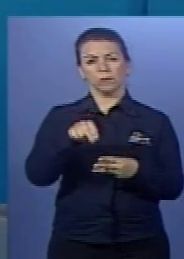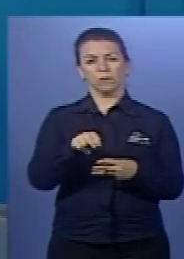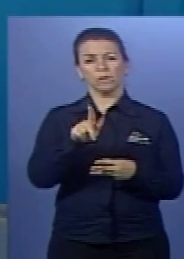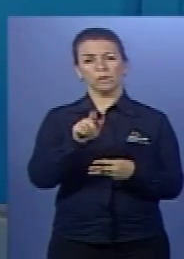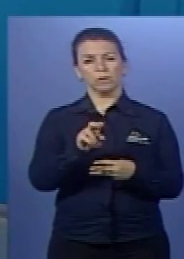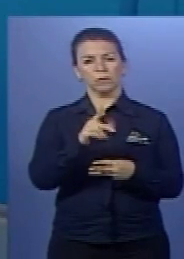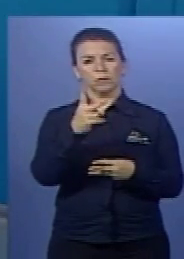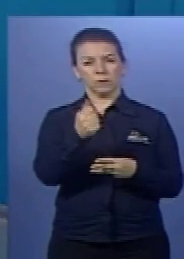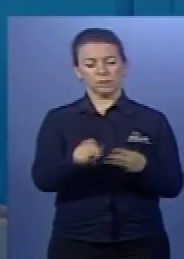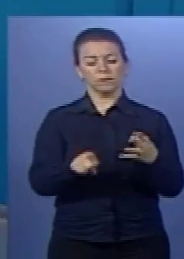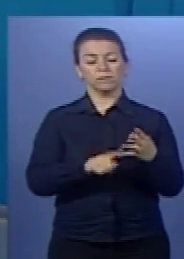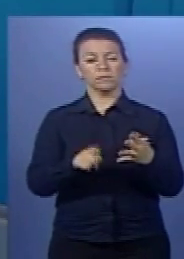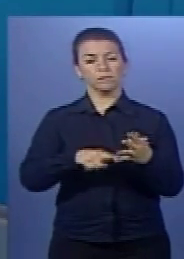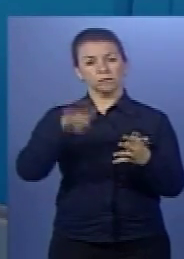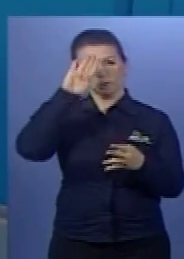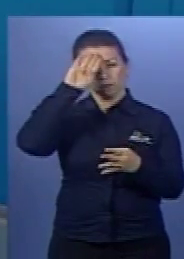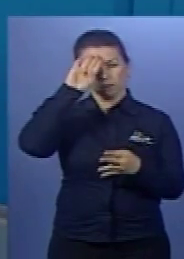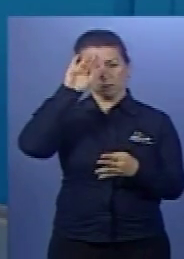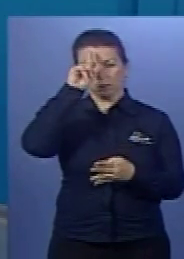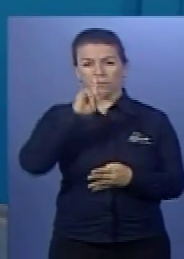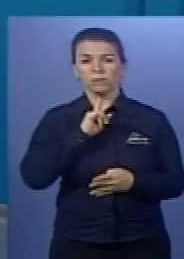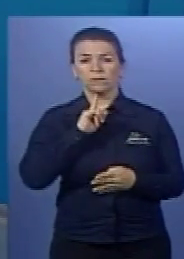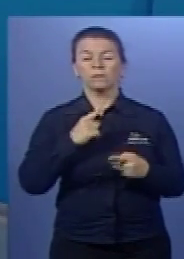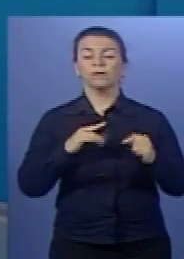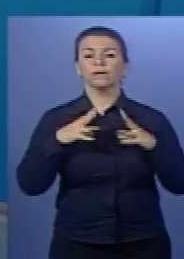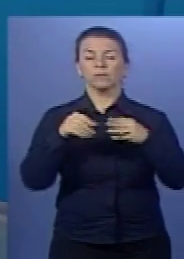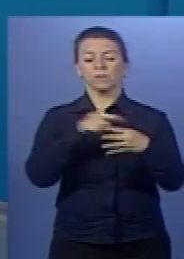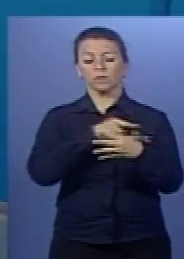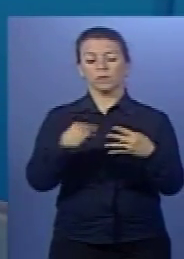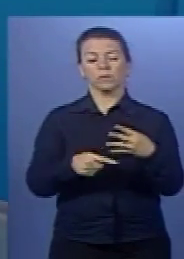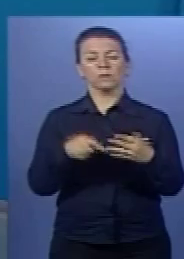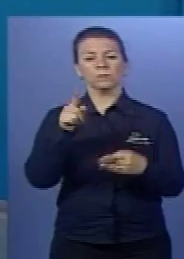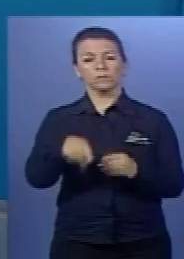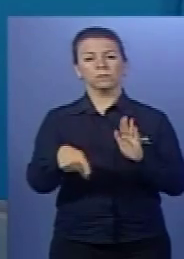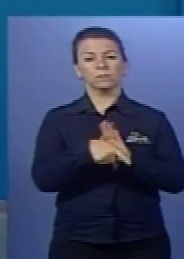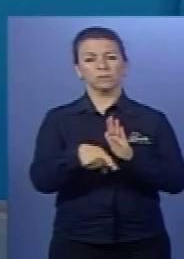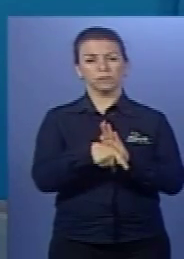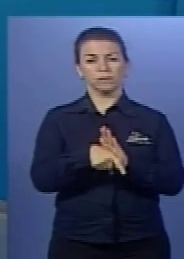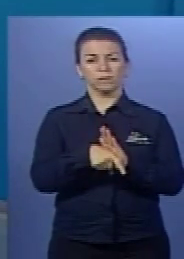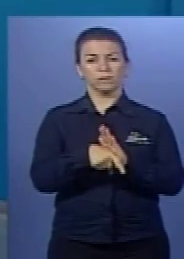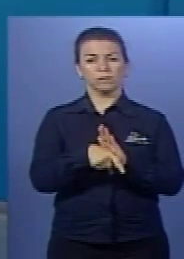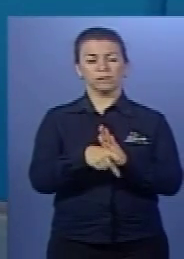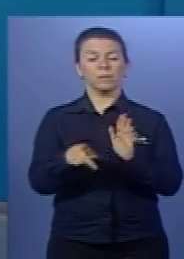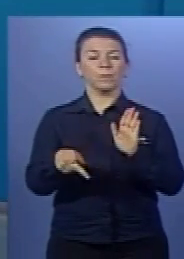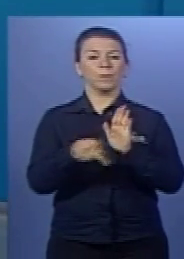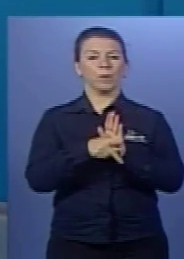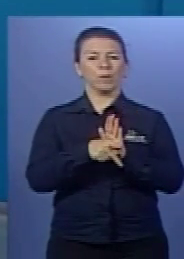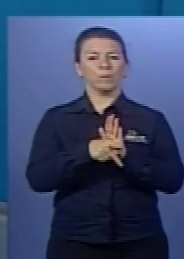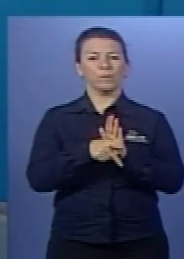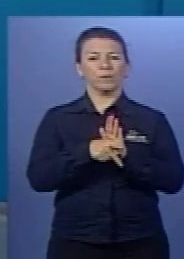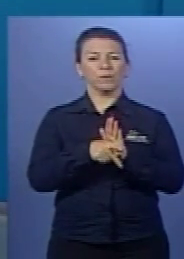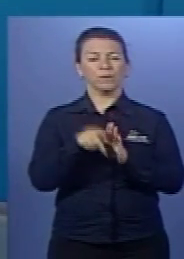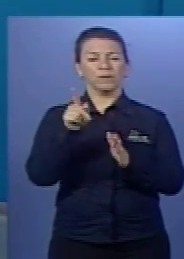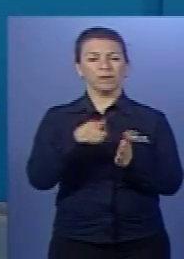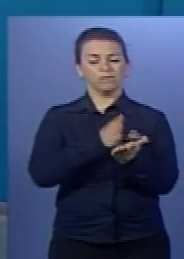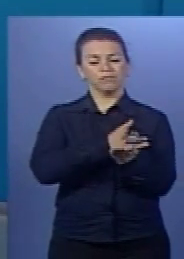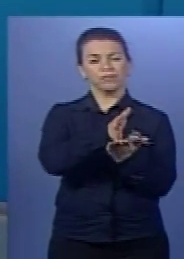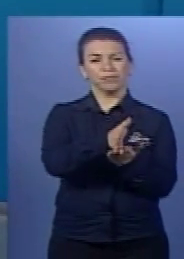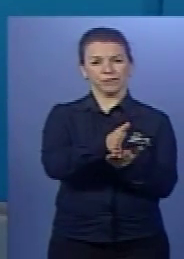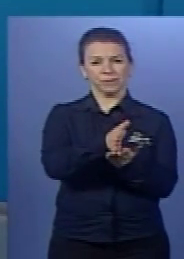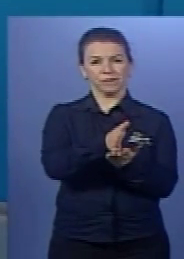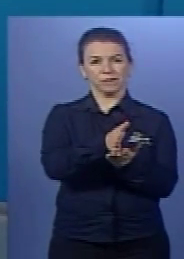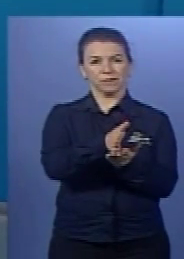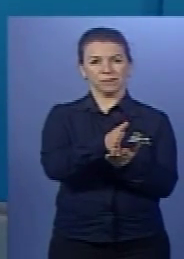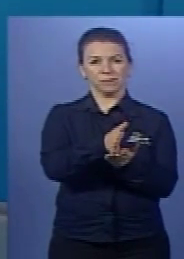amarela. Por que a febre amarela? Veja, todas essas doenças, tem que lembrar, têm o mesmo vetor. O que é o vetor? Segmento de reto